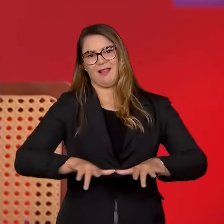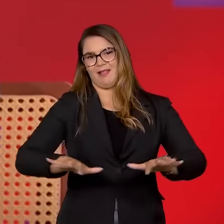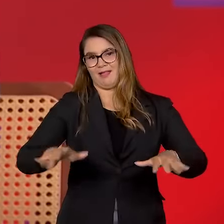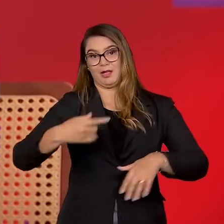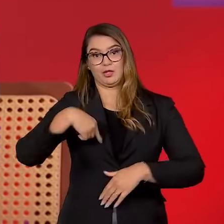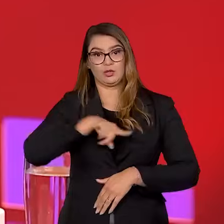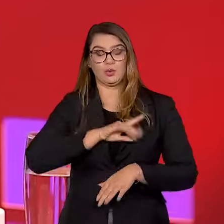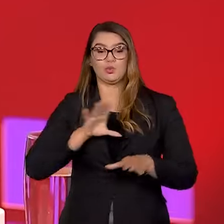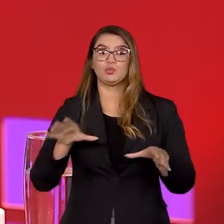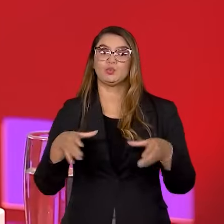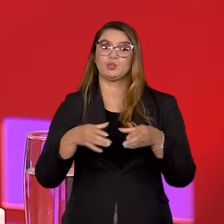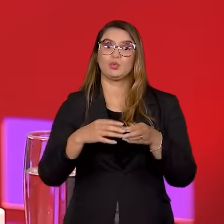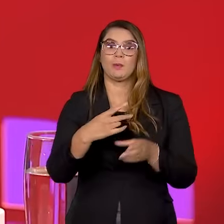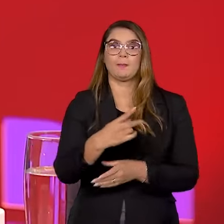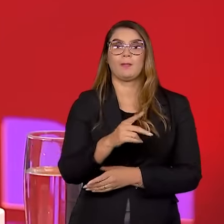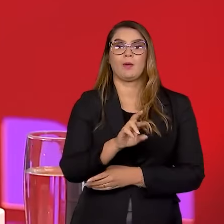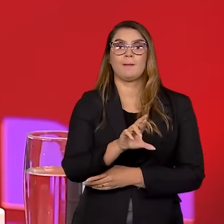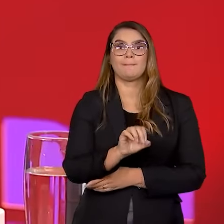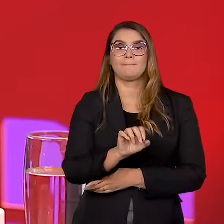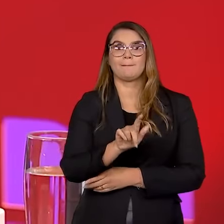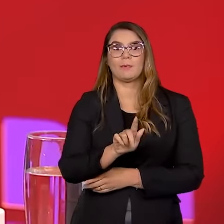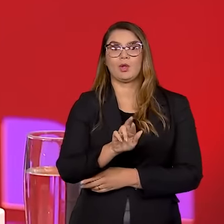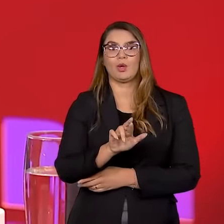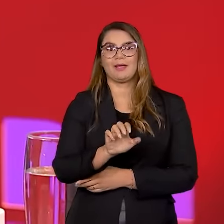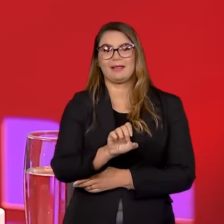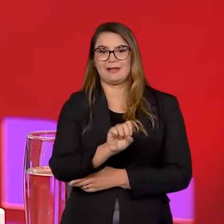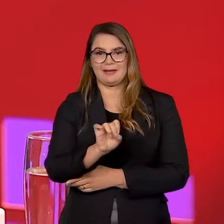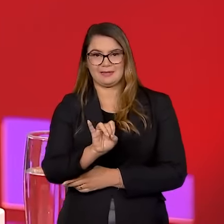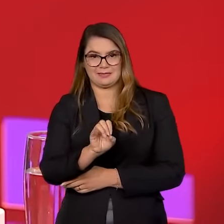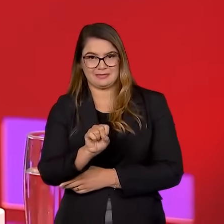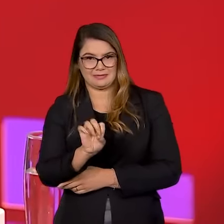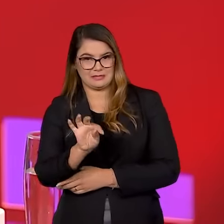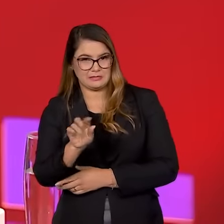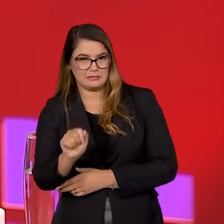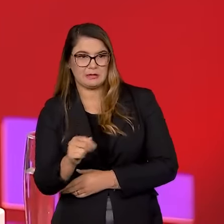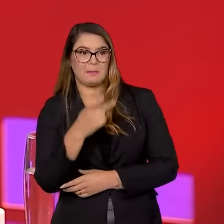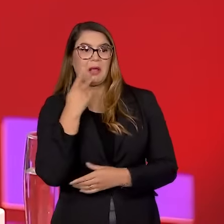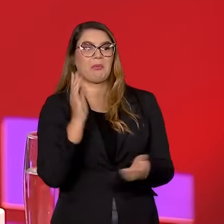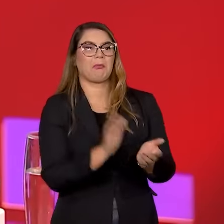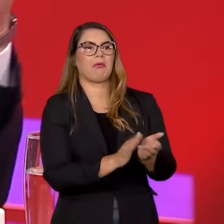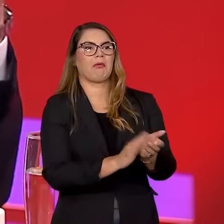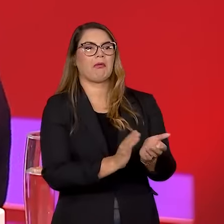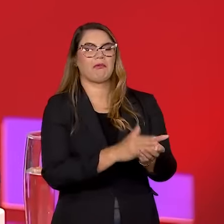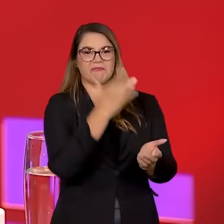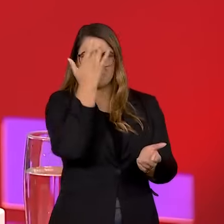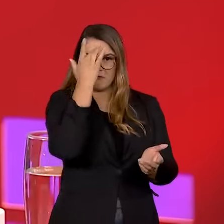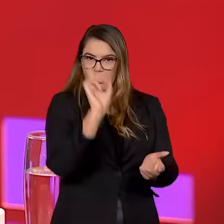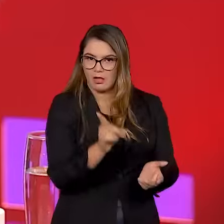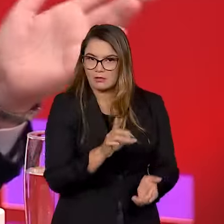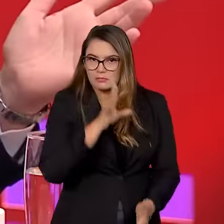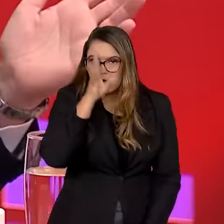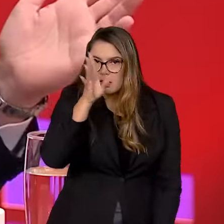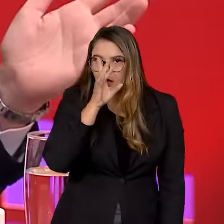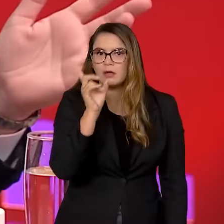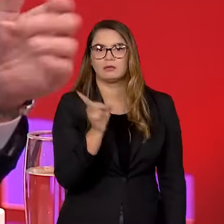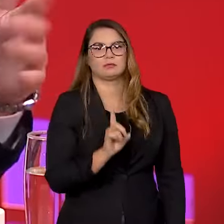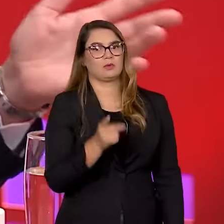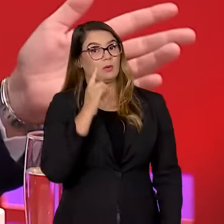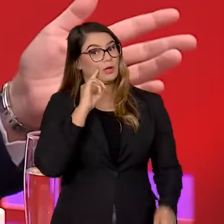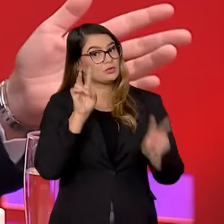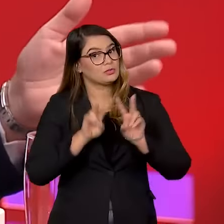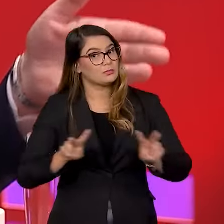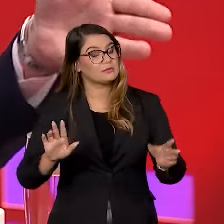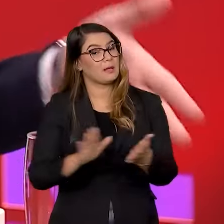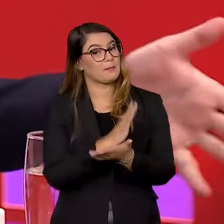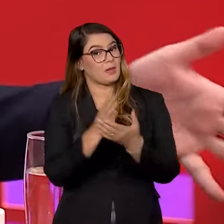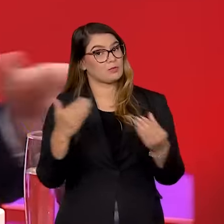Nós, do campo progressista, temos que tomar muito cuidado para não dar o aplauso fácil a esses tipos de excessos que a gente está vendo, inclusive, em